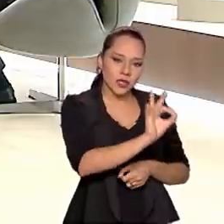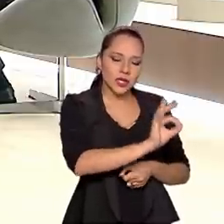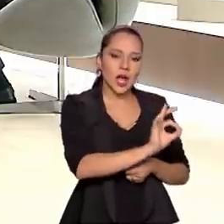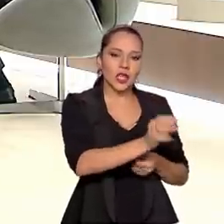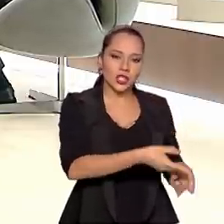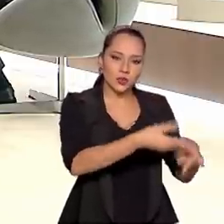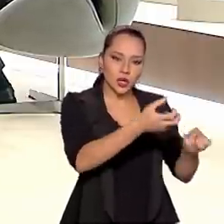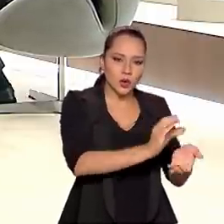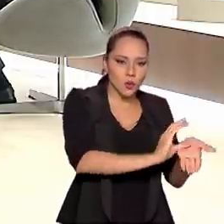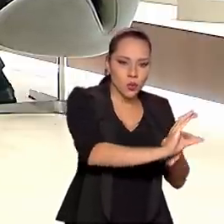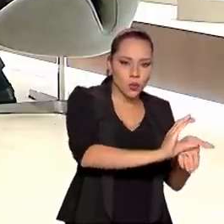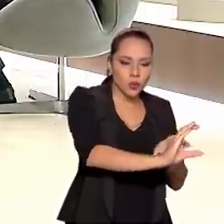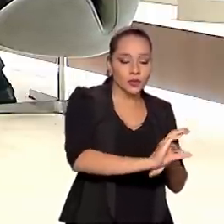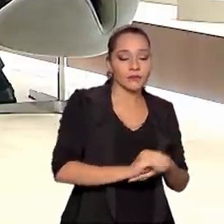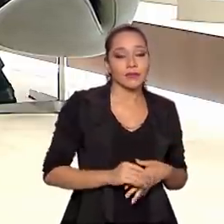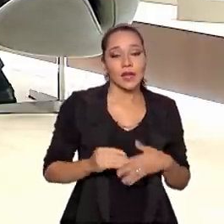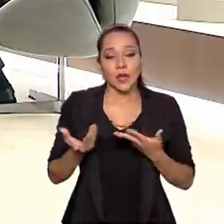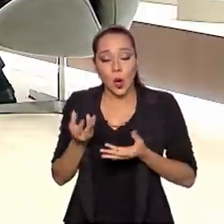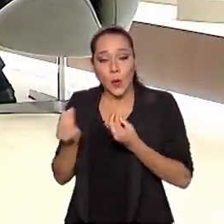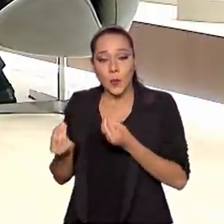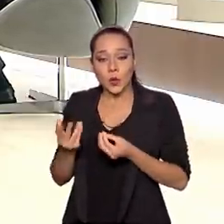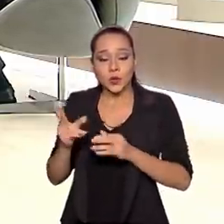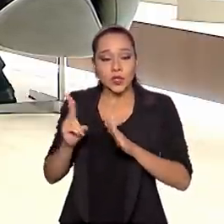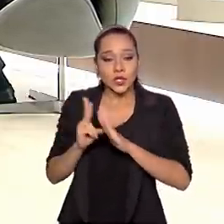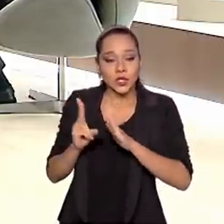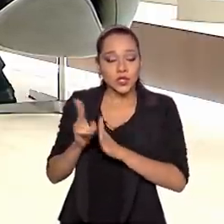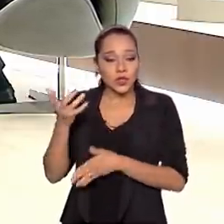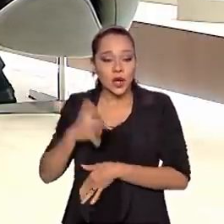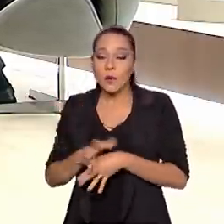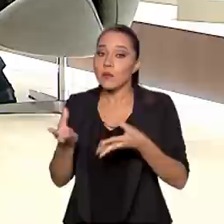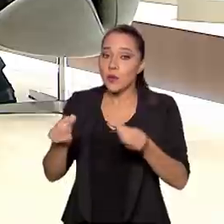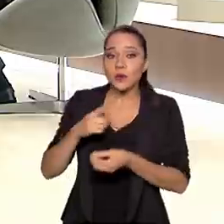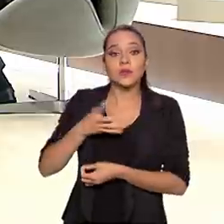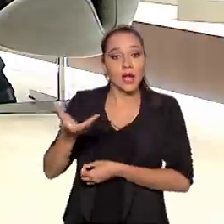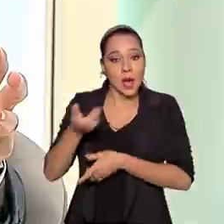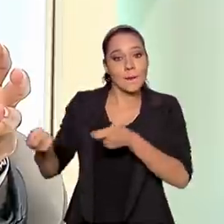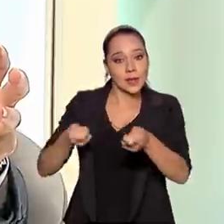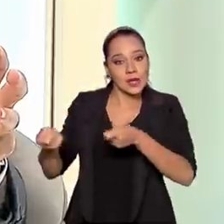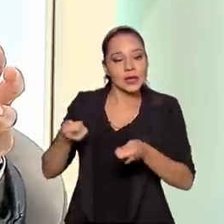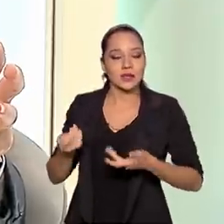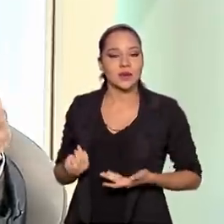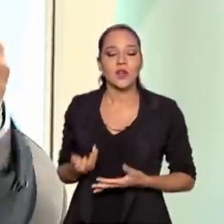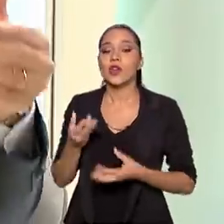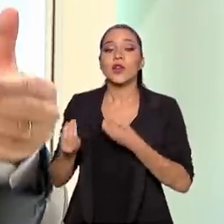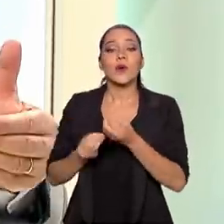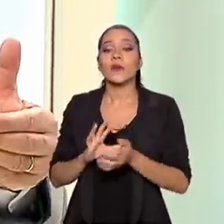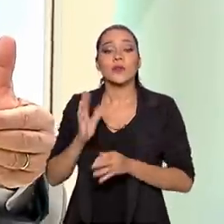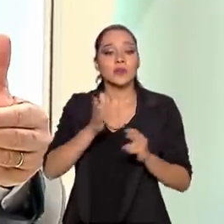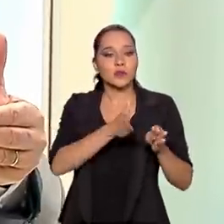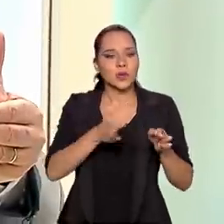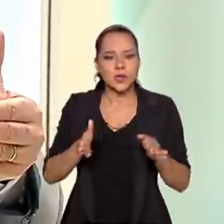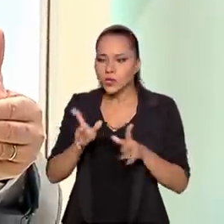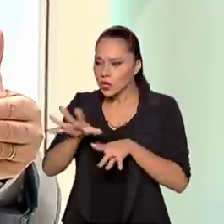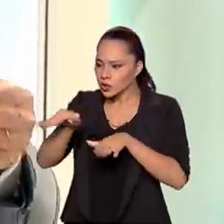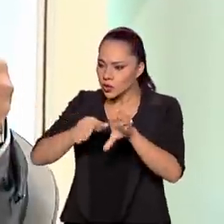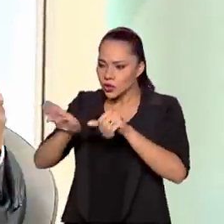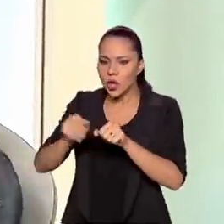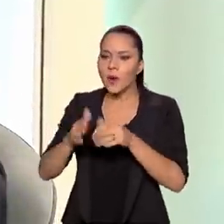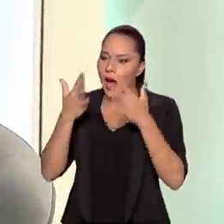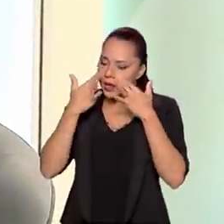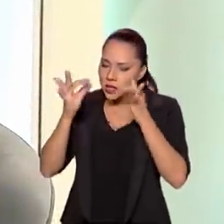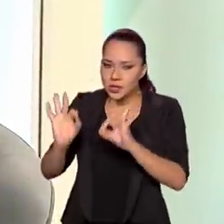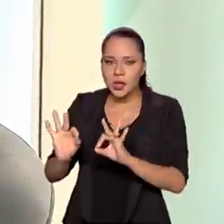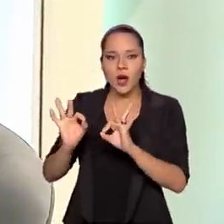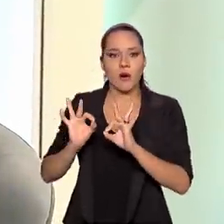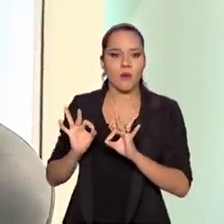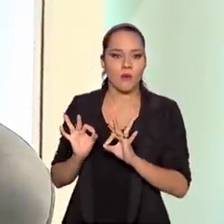previsto. Então, como muitos indígenas não querem mineração, muitos o querem. E como vai acontecer esse processo? Eles serão ouvidos. Eles serão